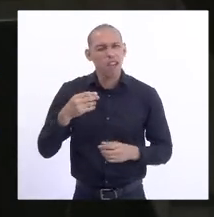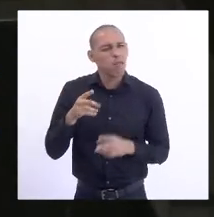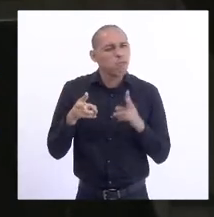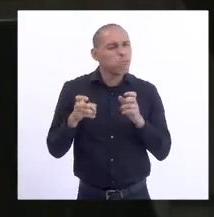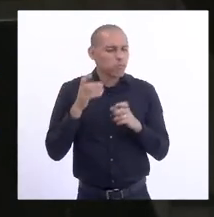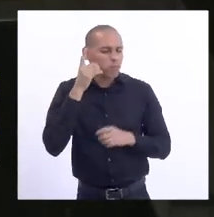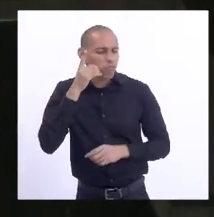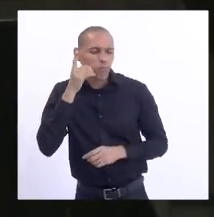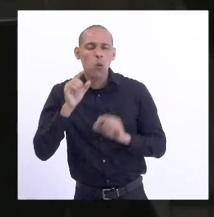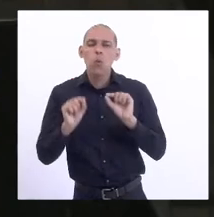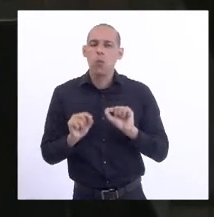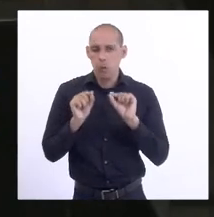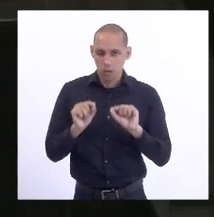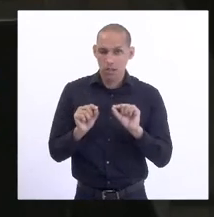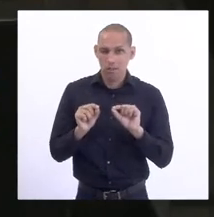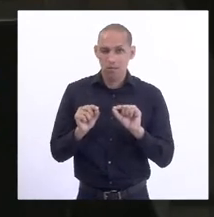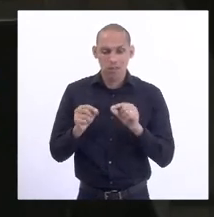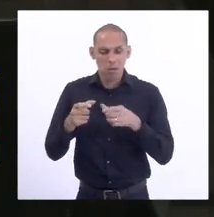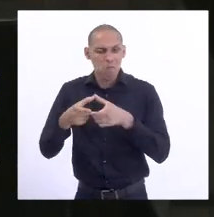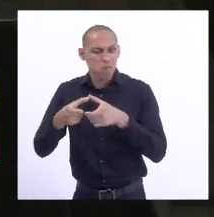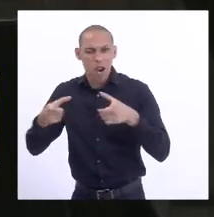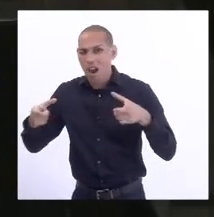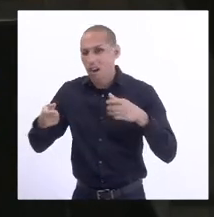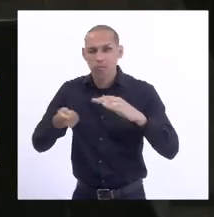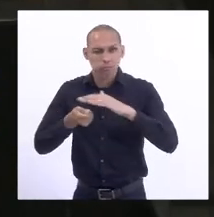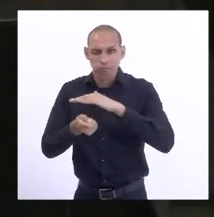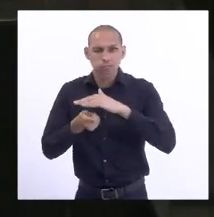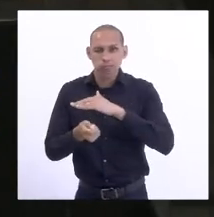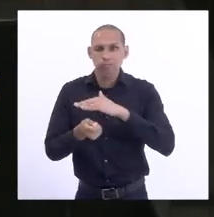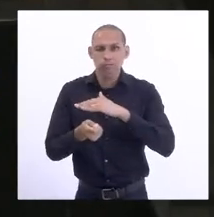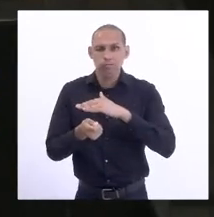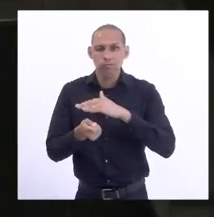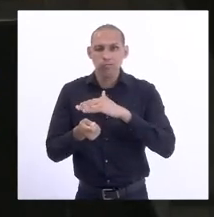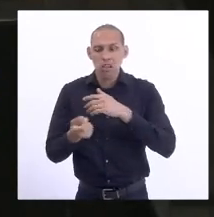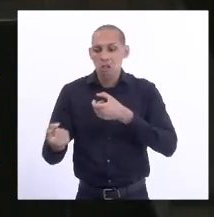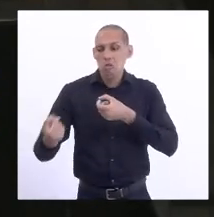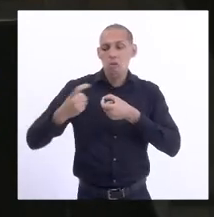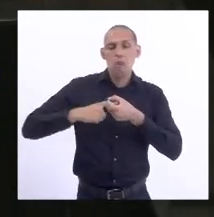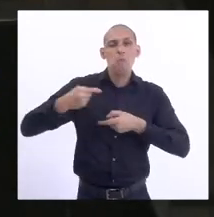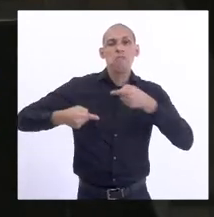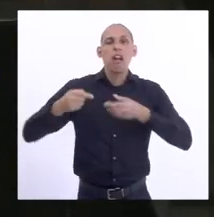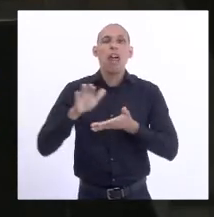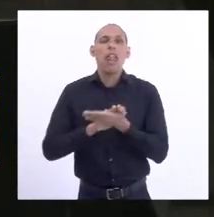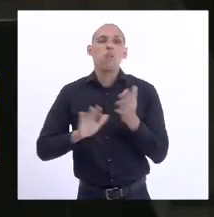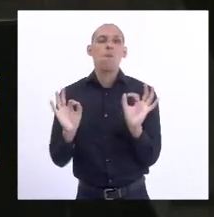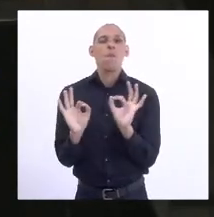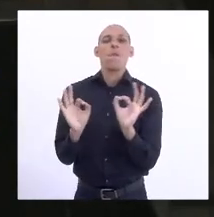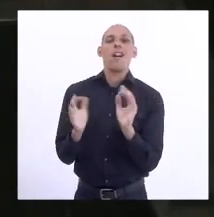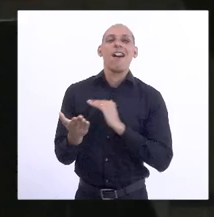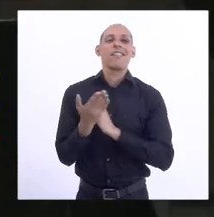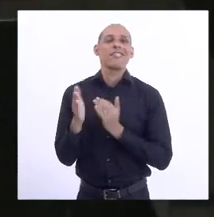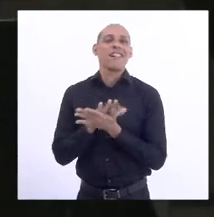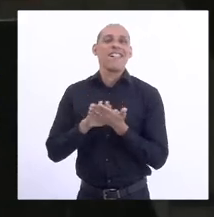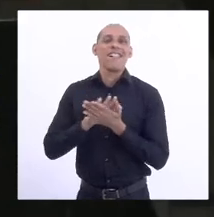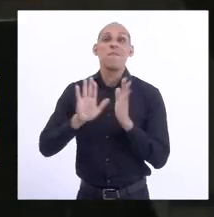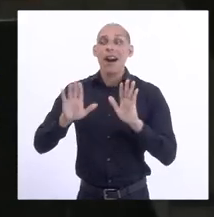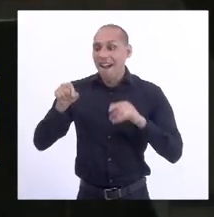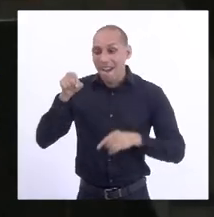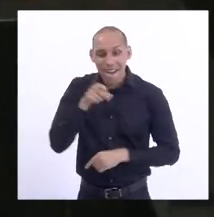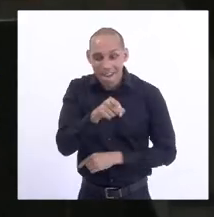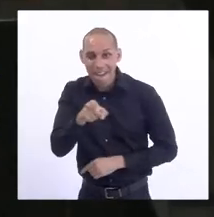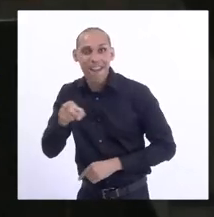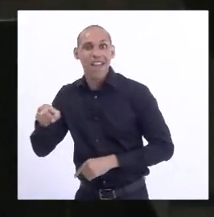é que a maioria deles não dá retorno político. Mas esses que são os